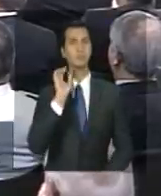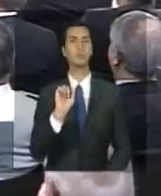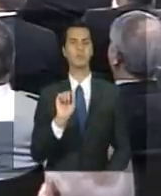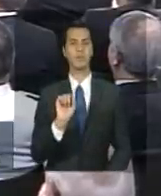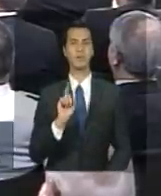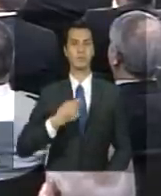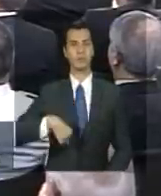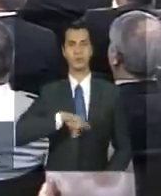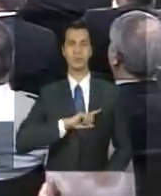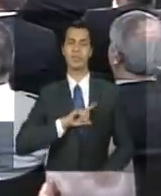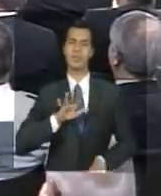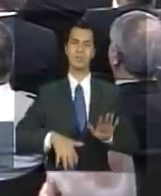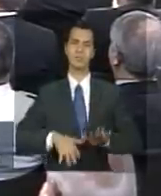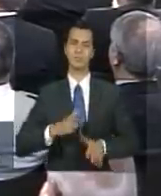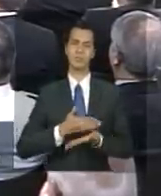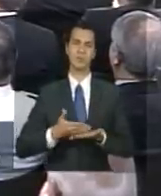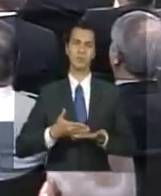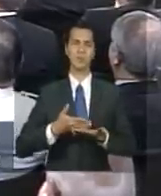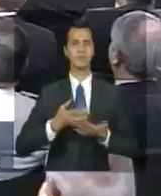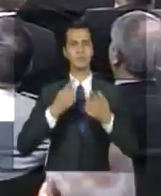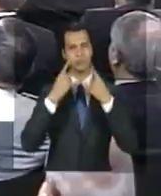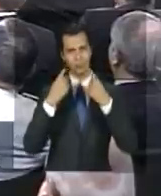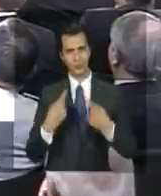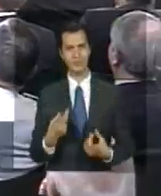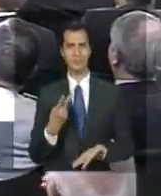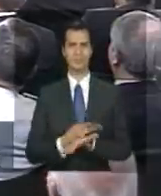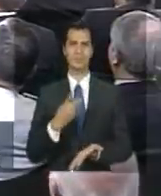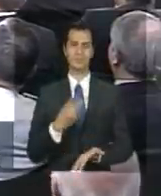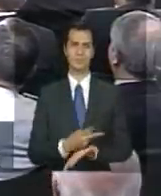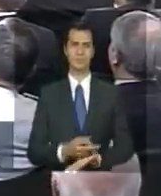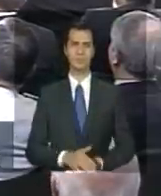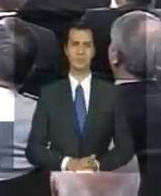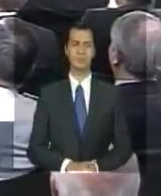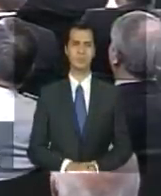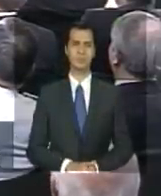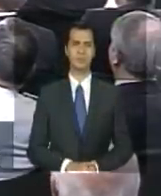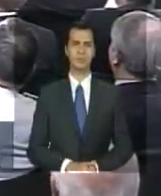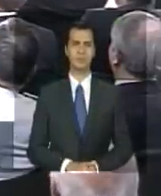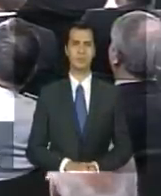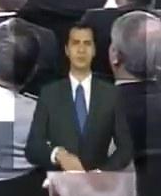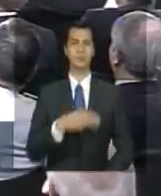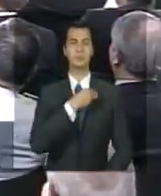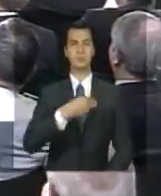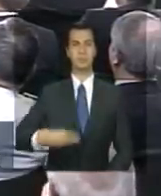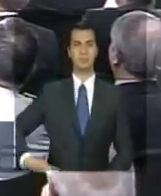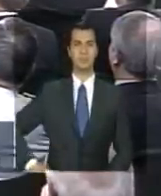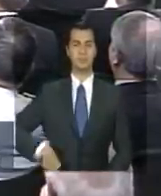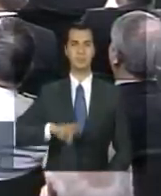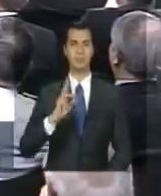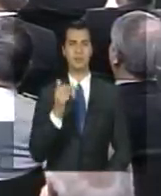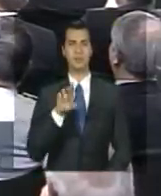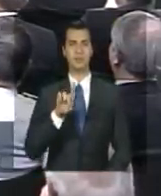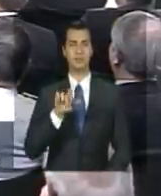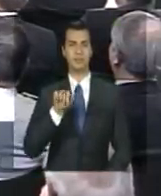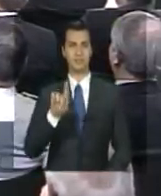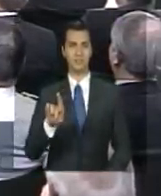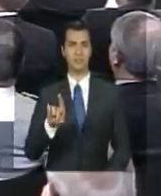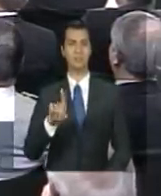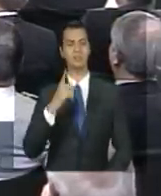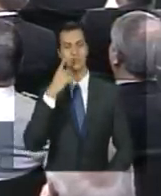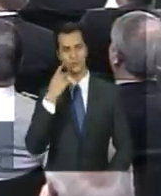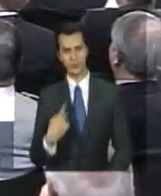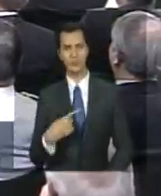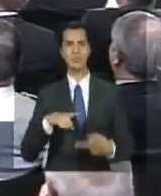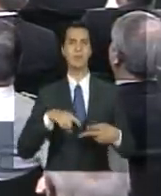fica um bando de chorões. Mas, o ministro Haddad quase chorou praticamente, o